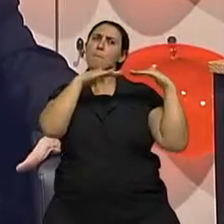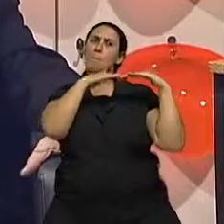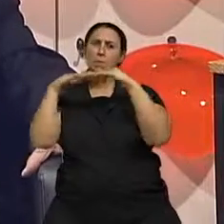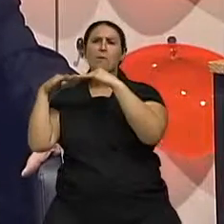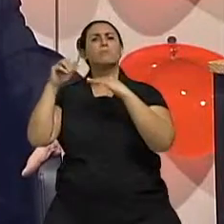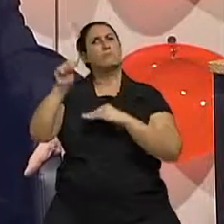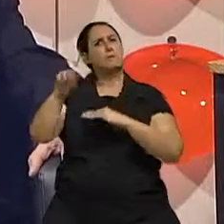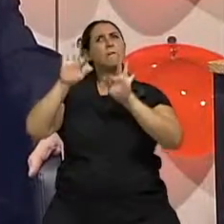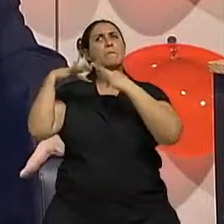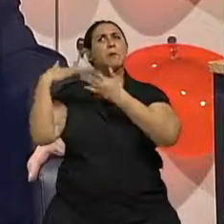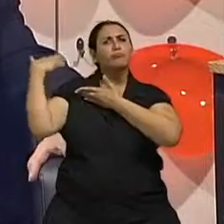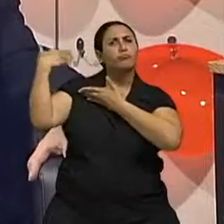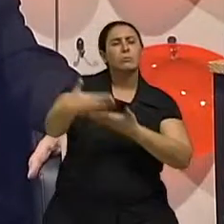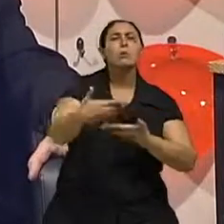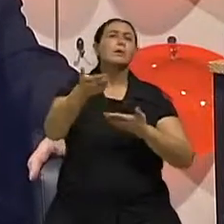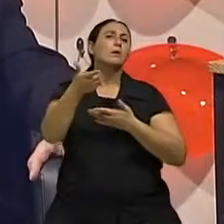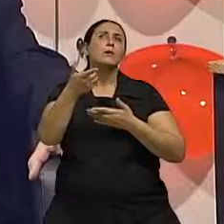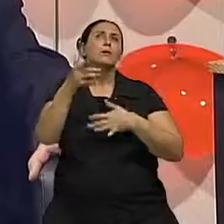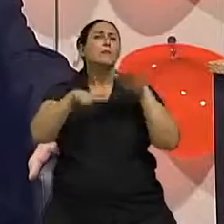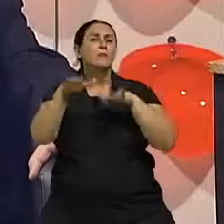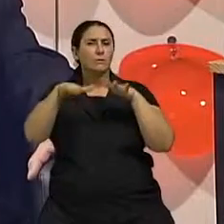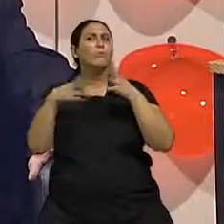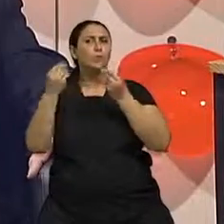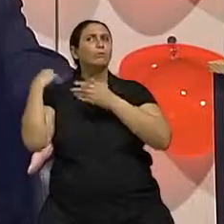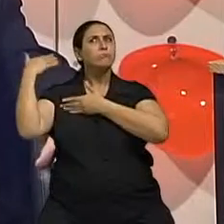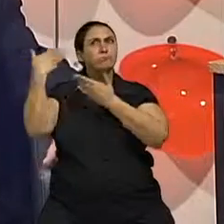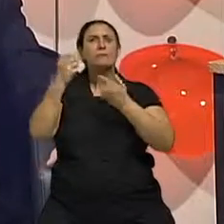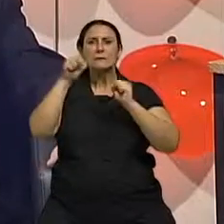Ah, ok. Então isso aí está muito associado à família.